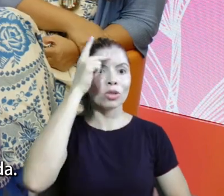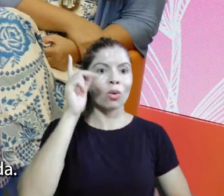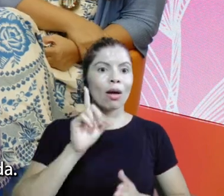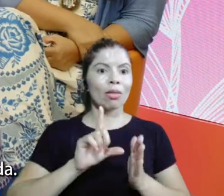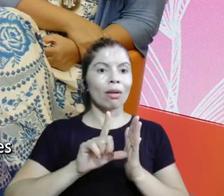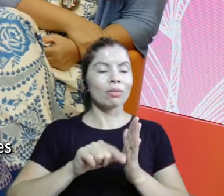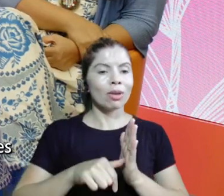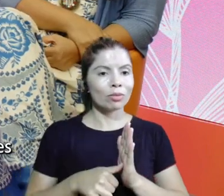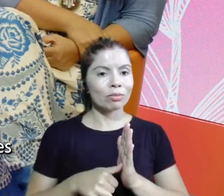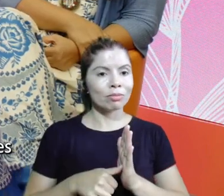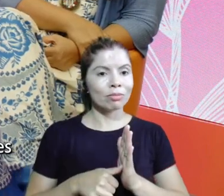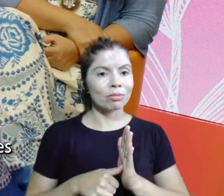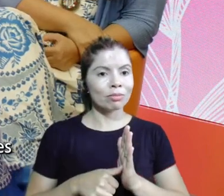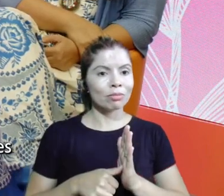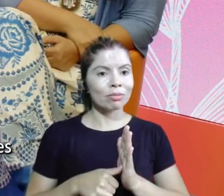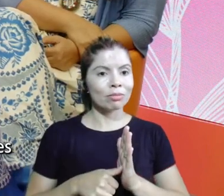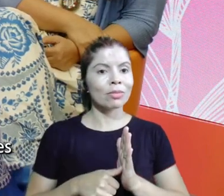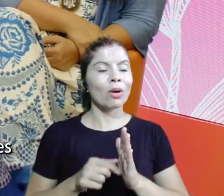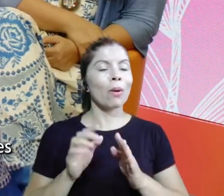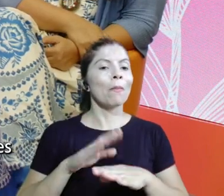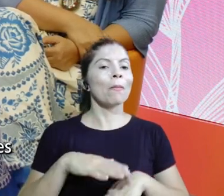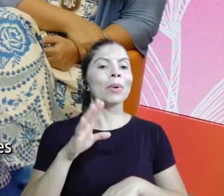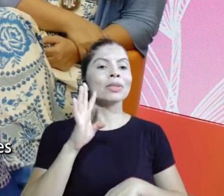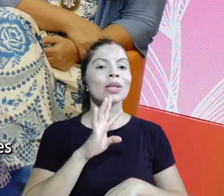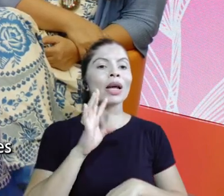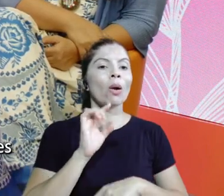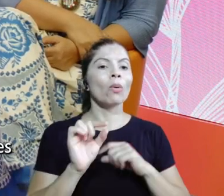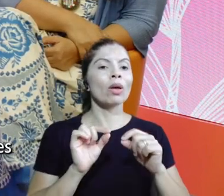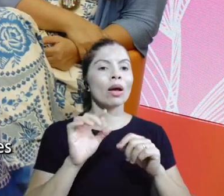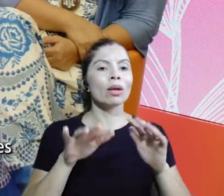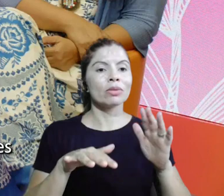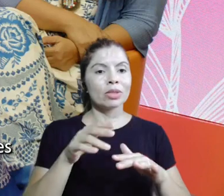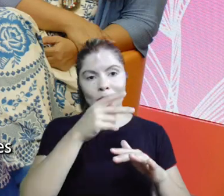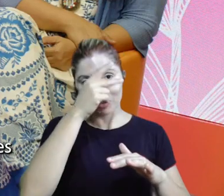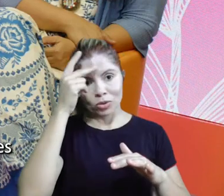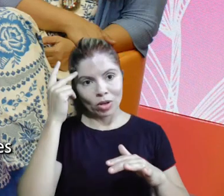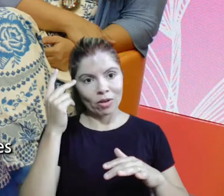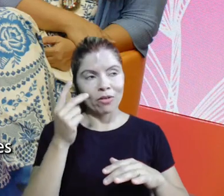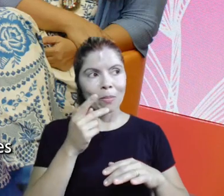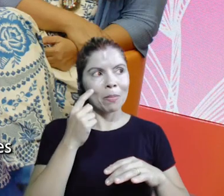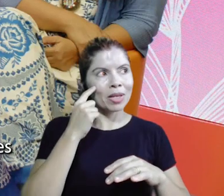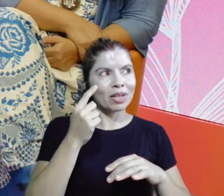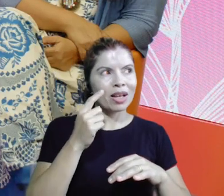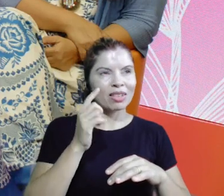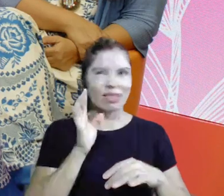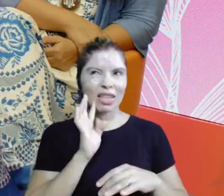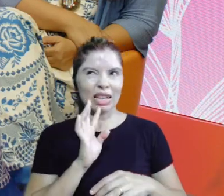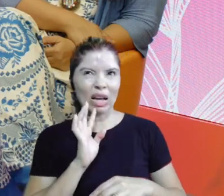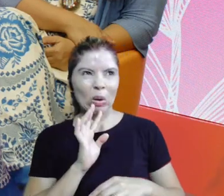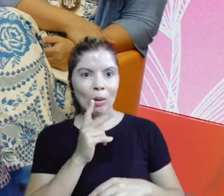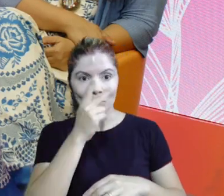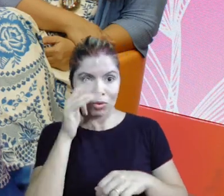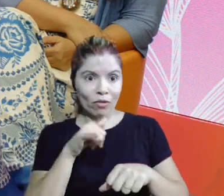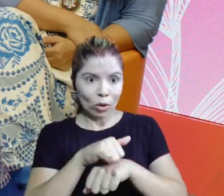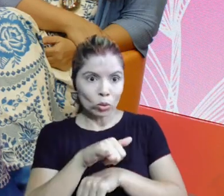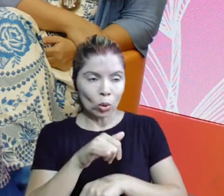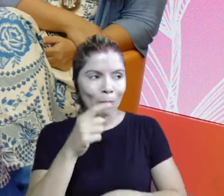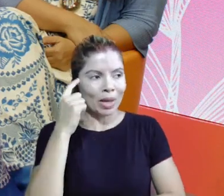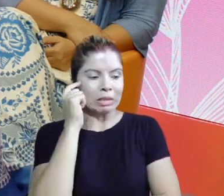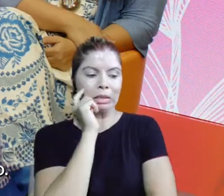atrasado. E aí, o que foi mais legal é que às vezes o pessoal fica, ai, será que foi legal? Foi